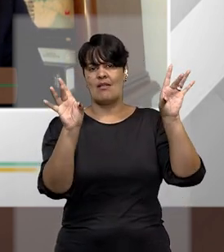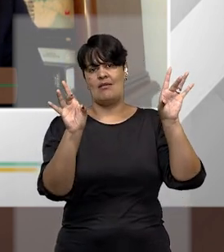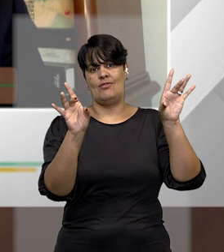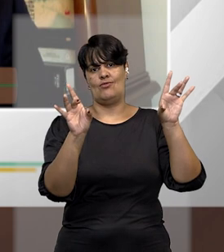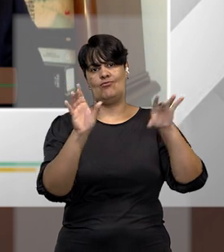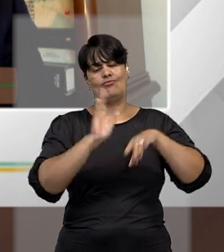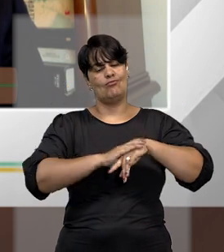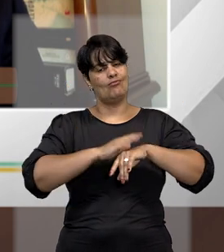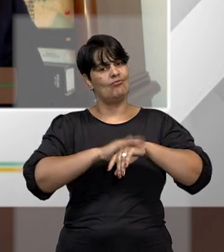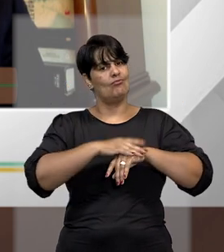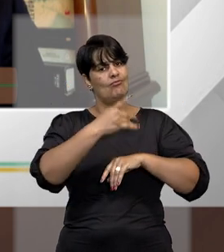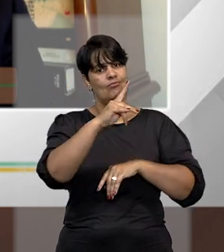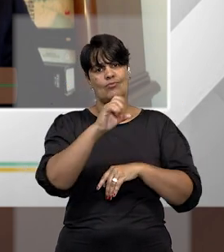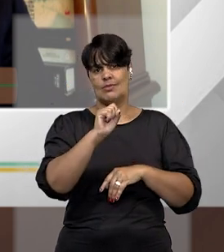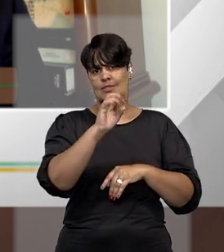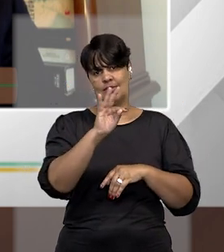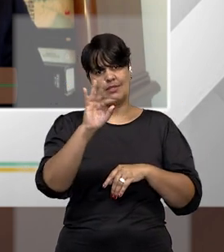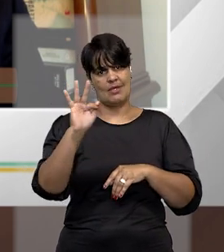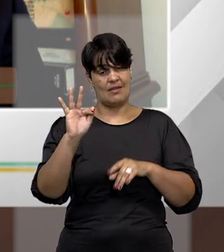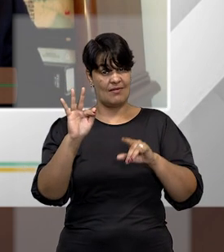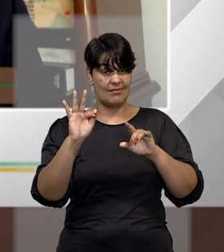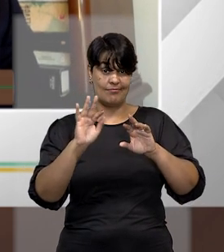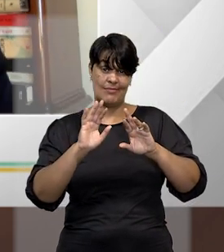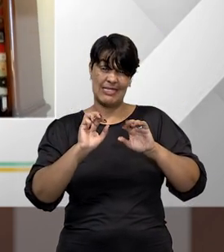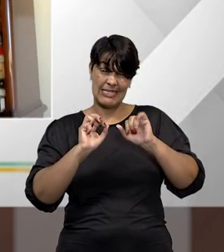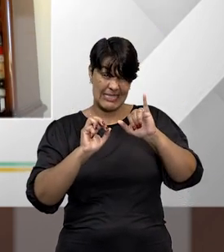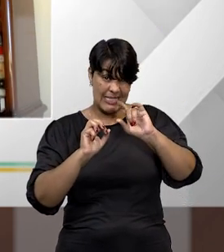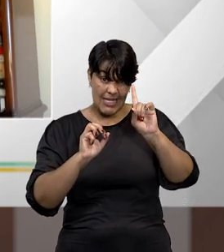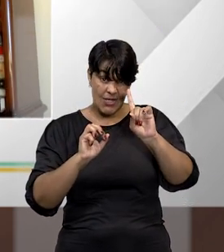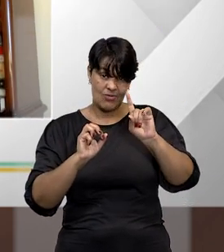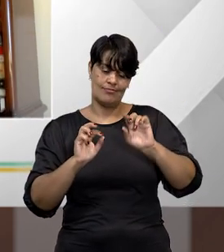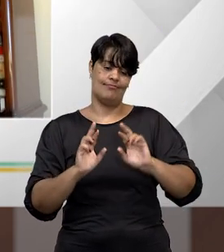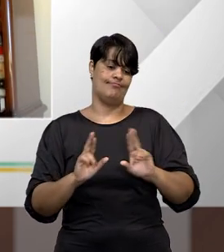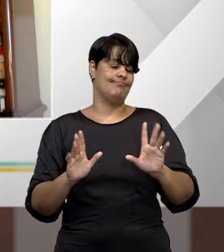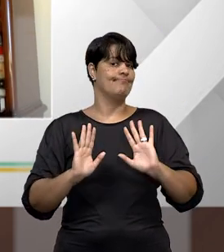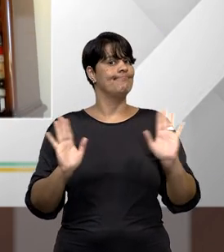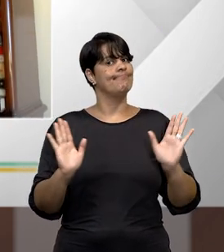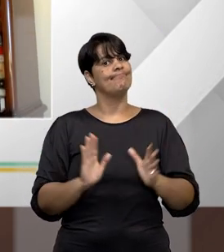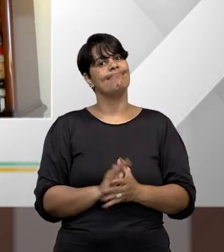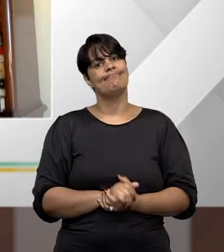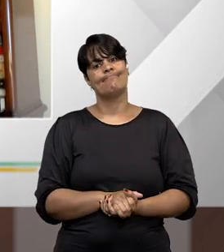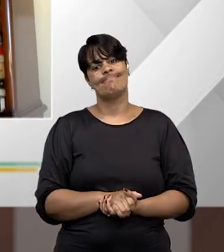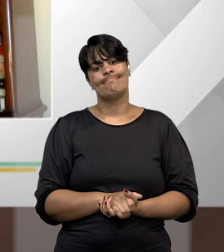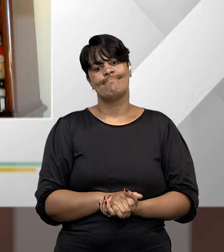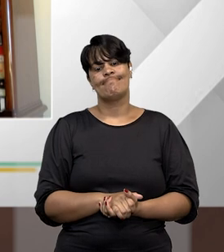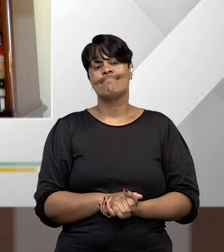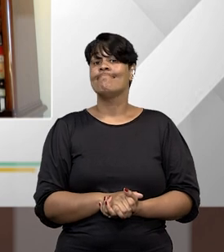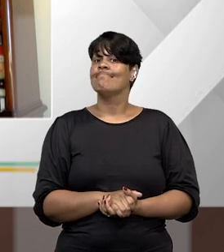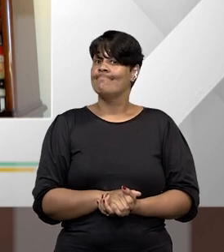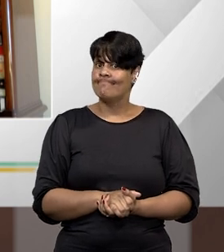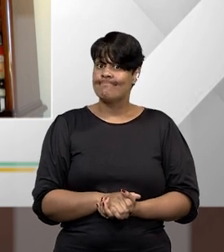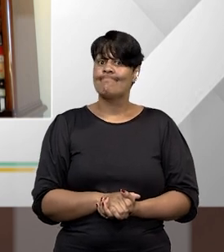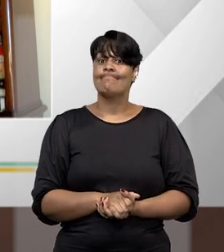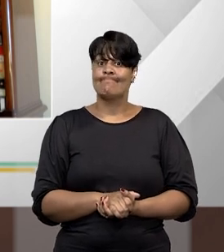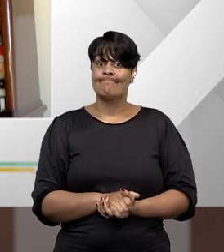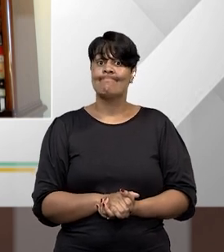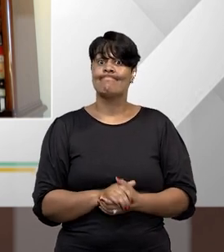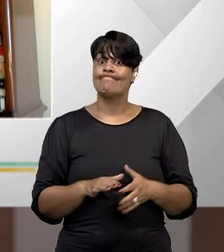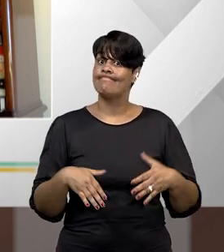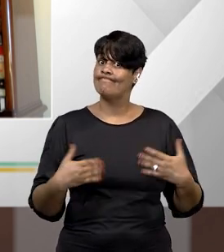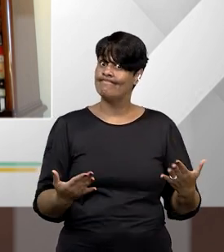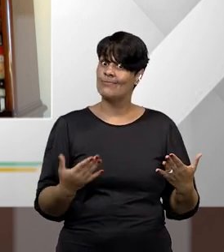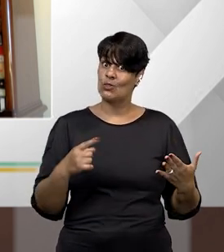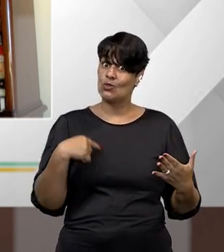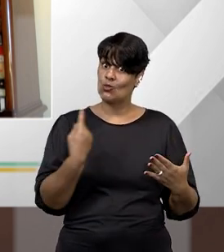contrário, não. Bom, a gente já se encaminha para o final do nosso programa. É uma pena, mas antes,